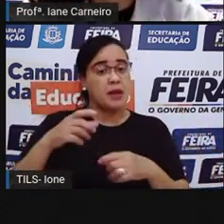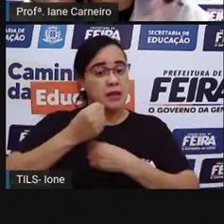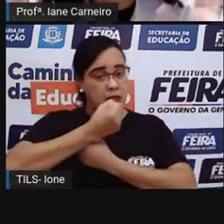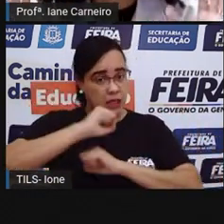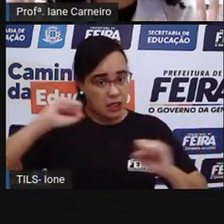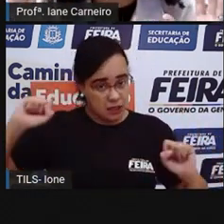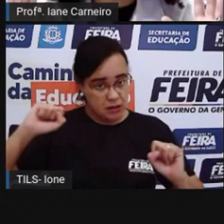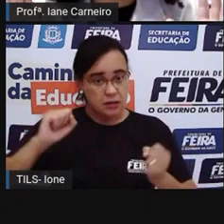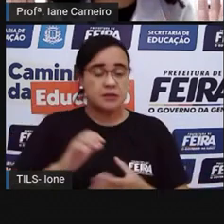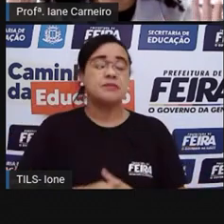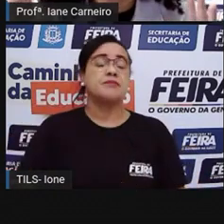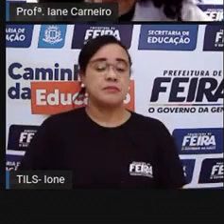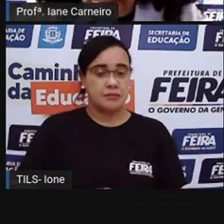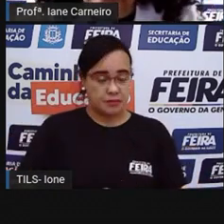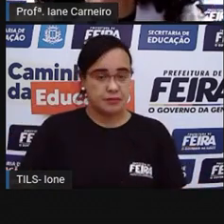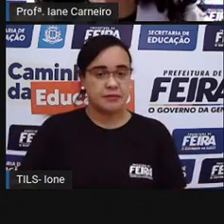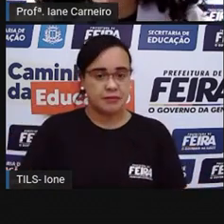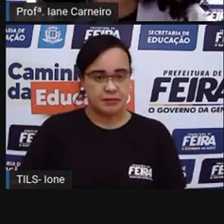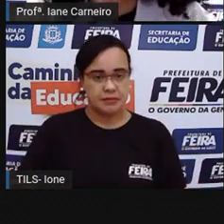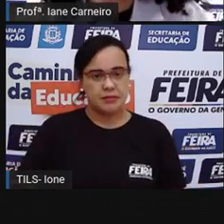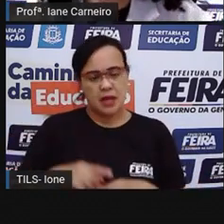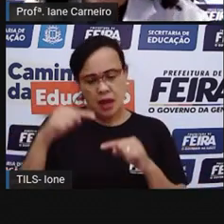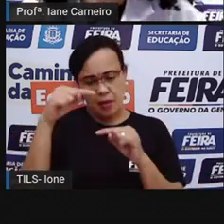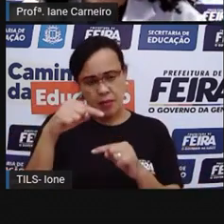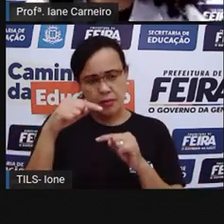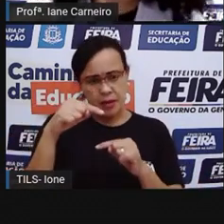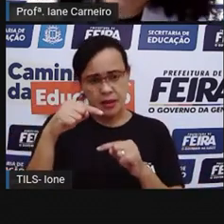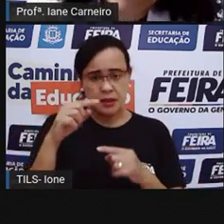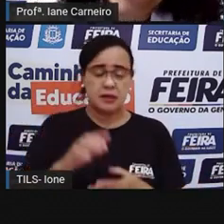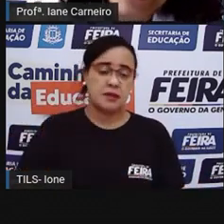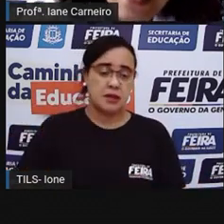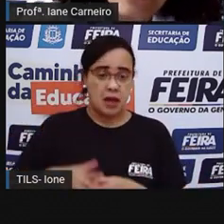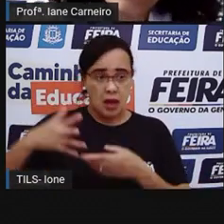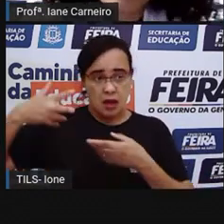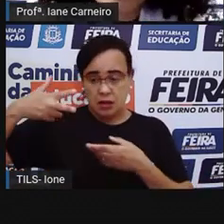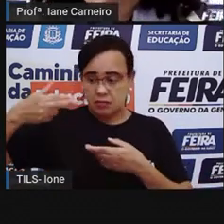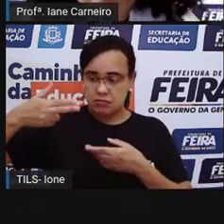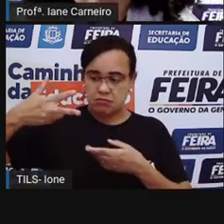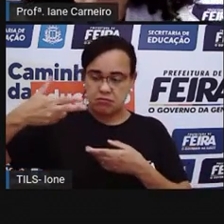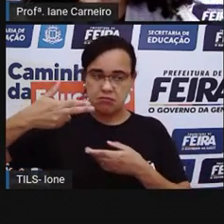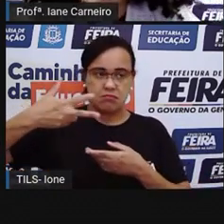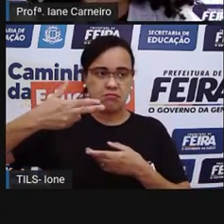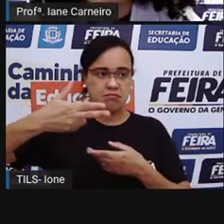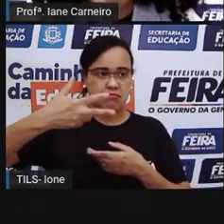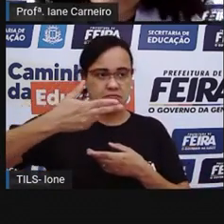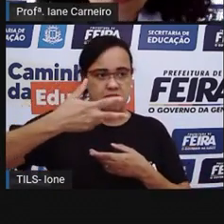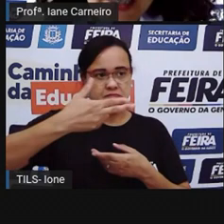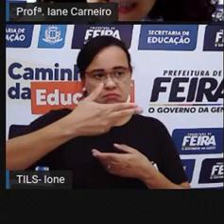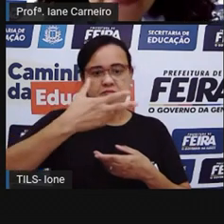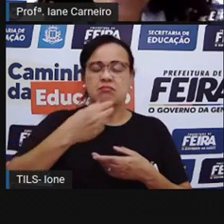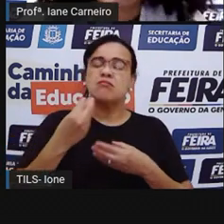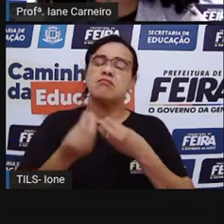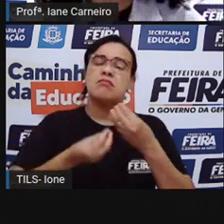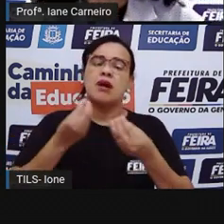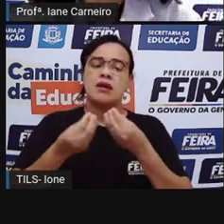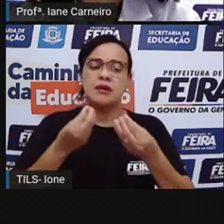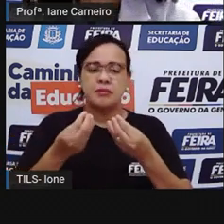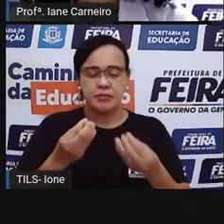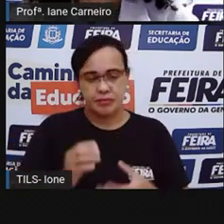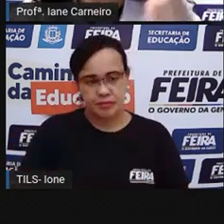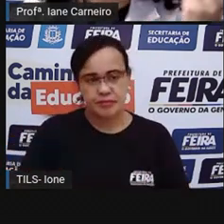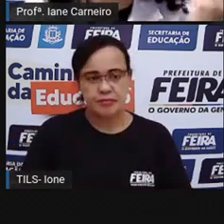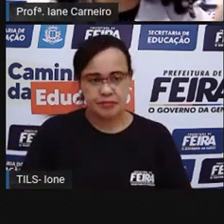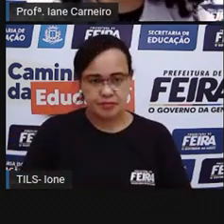você tiver em casa, você usa, tá certo? Vamos precisar também da tesoura. E aí a Pro novamente lembra que a